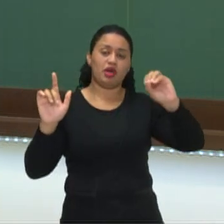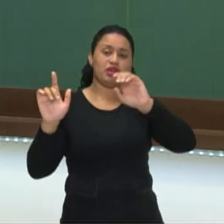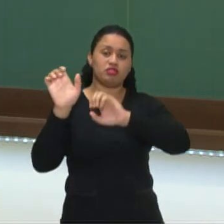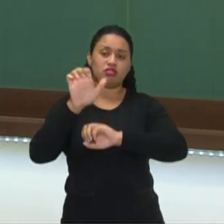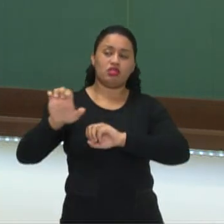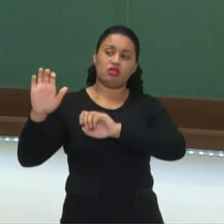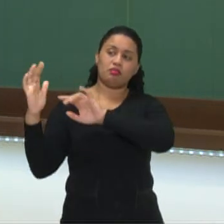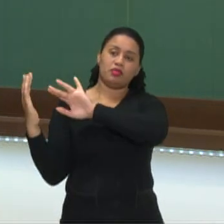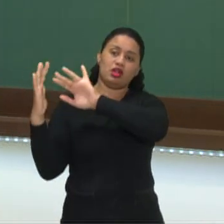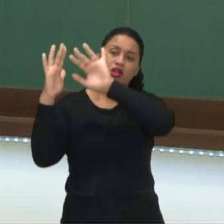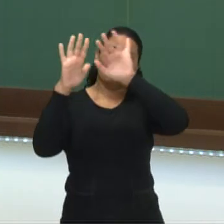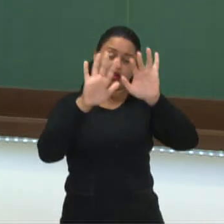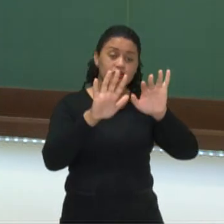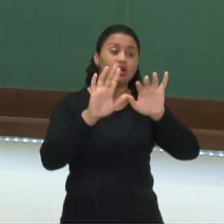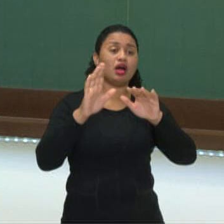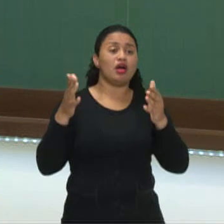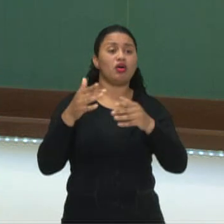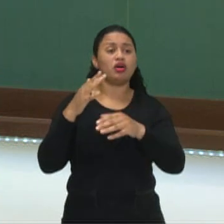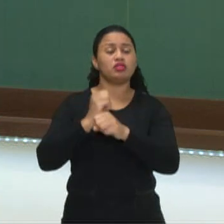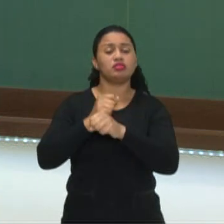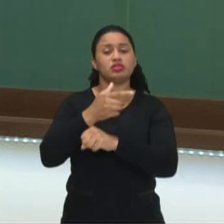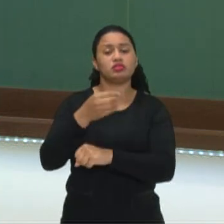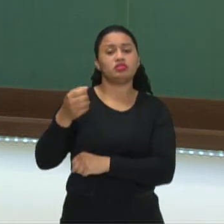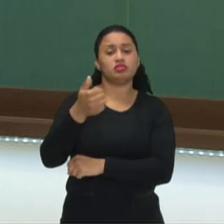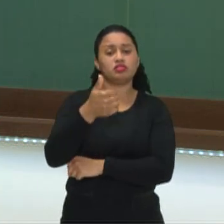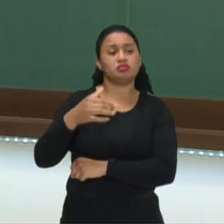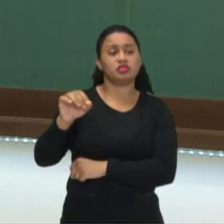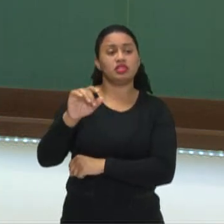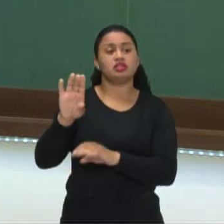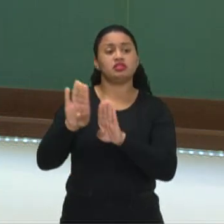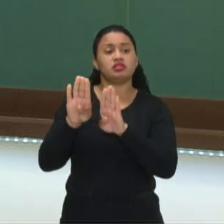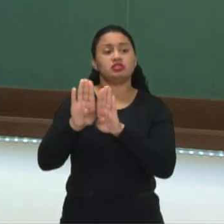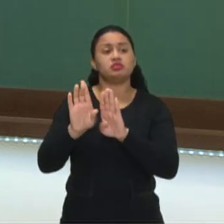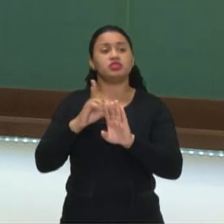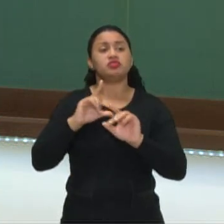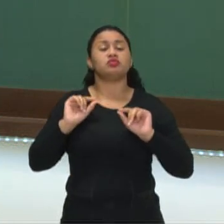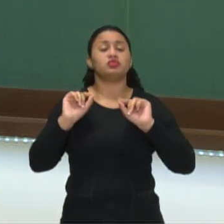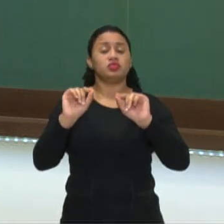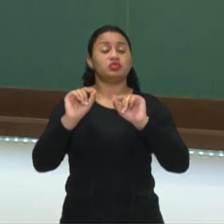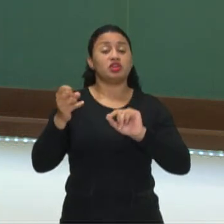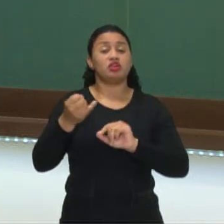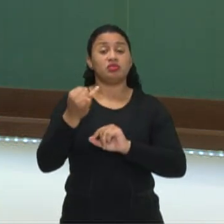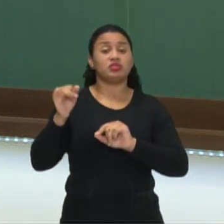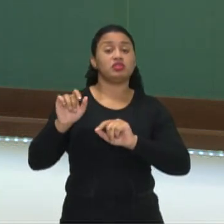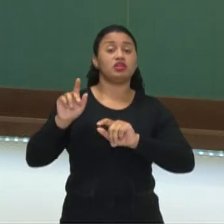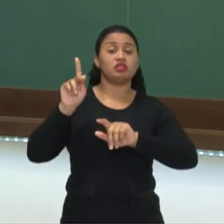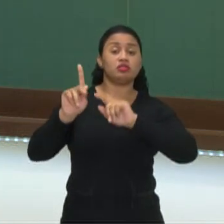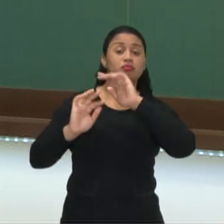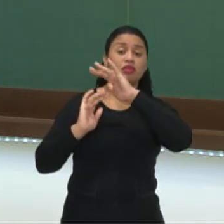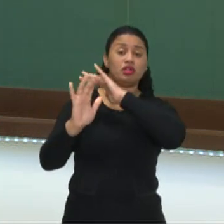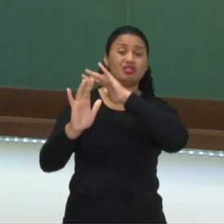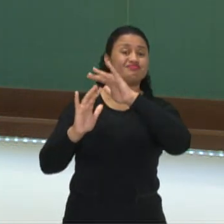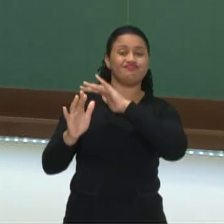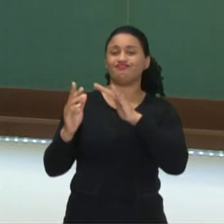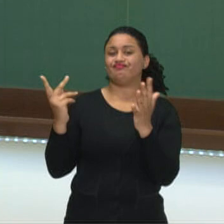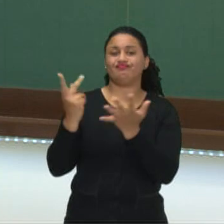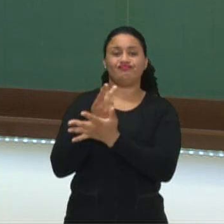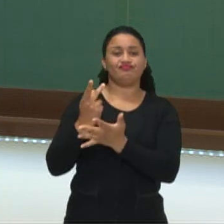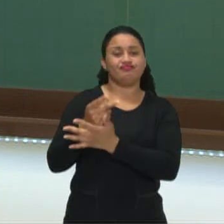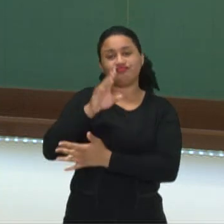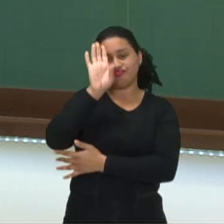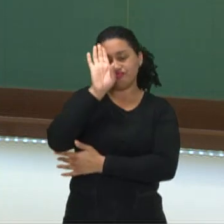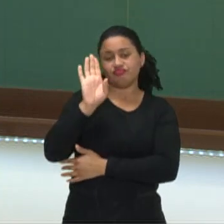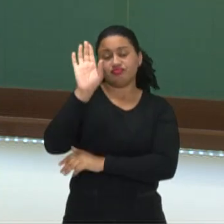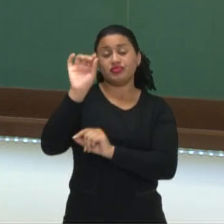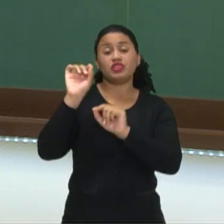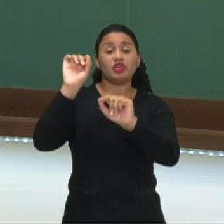E agora, a partir de 2010, nós tivemos um grande número de imigrantes ilegais, principalmente